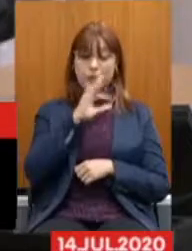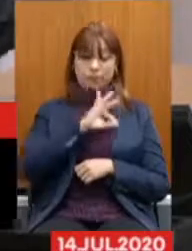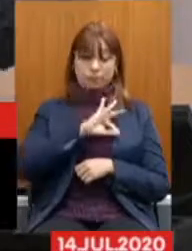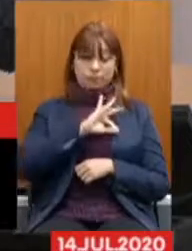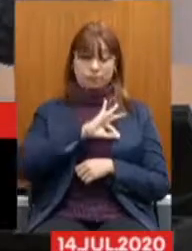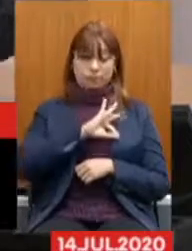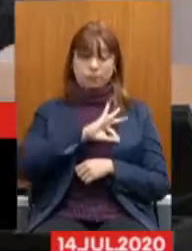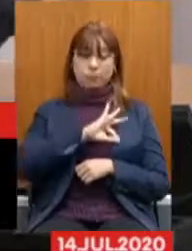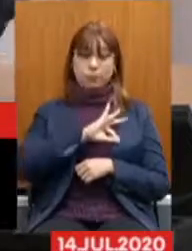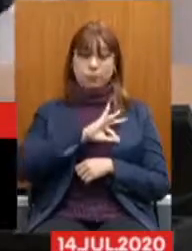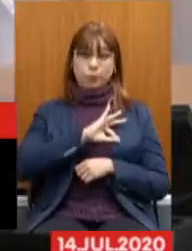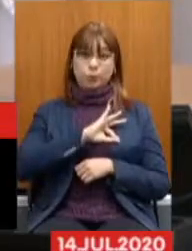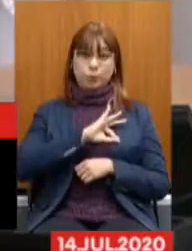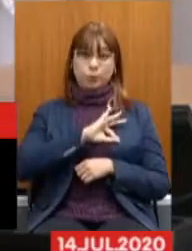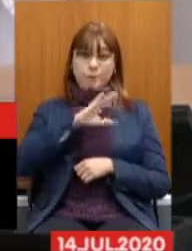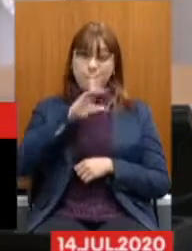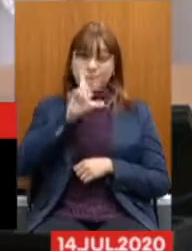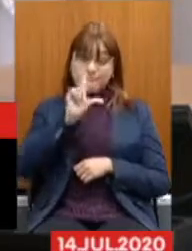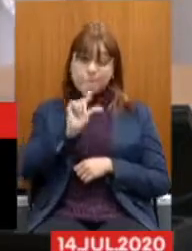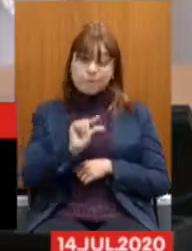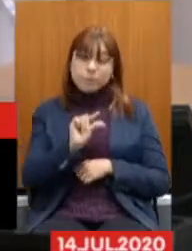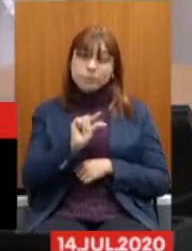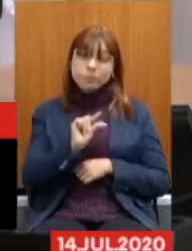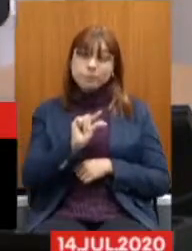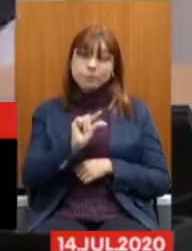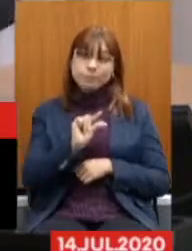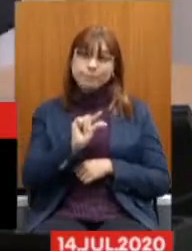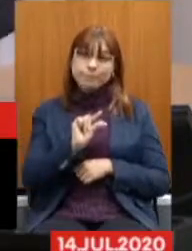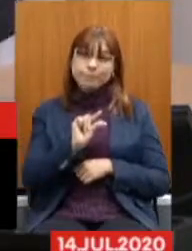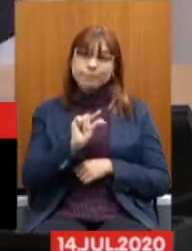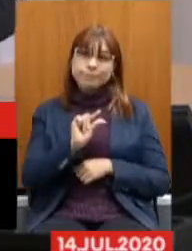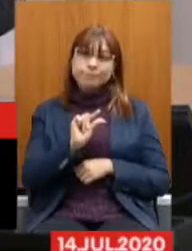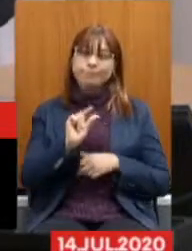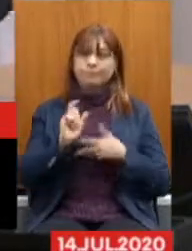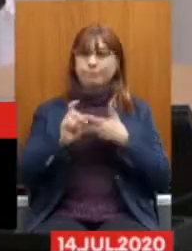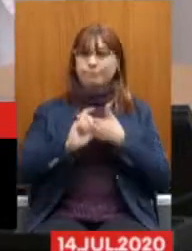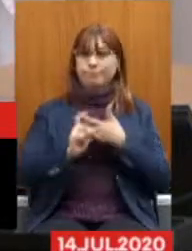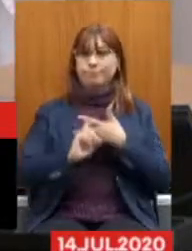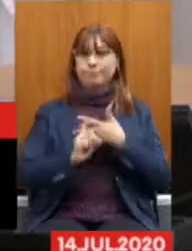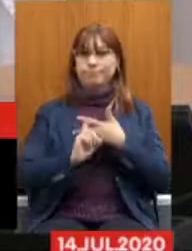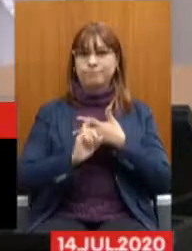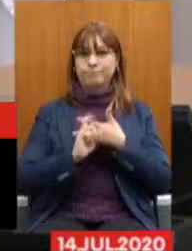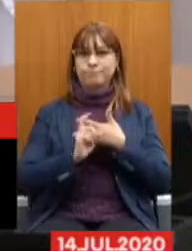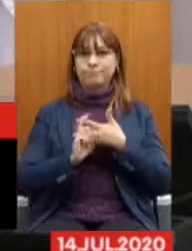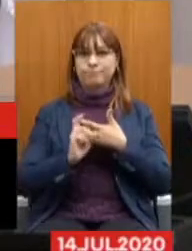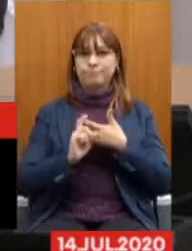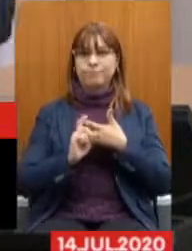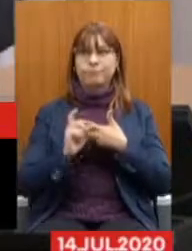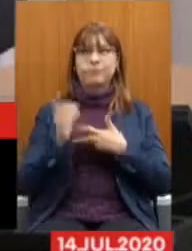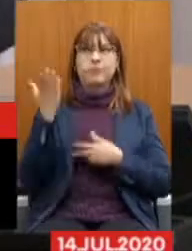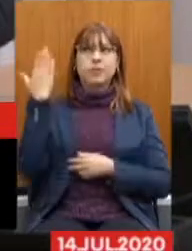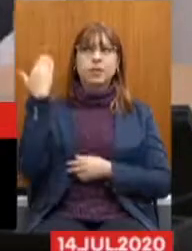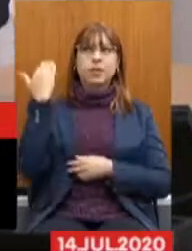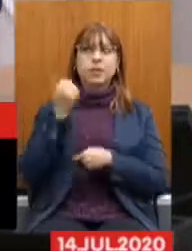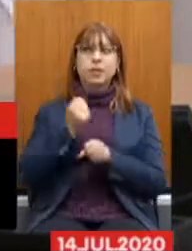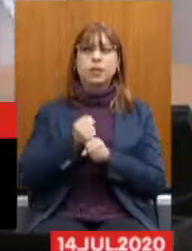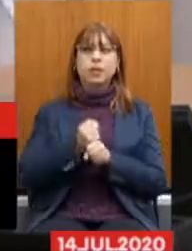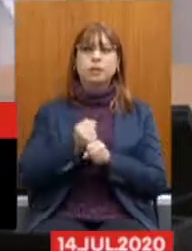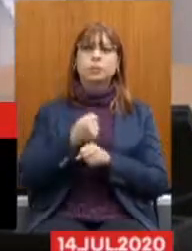Executivo. Nós temos uma situação, desde o ano de 2013,